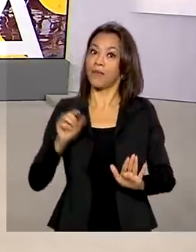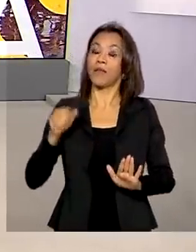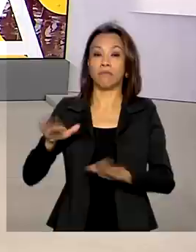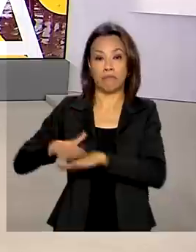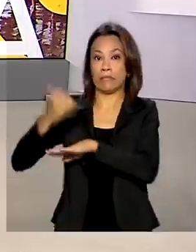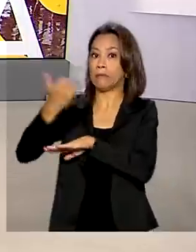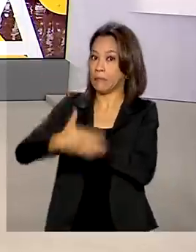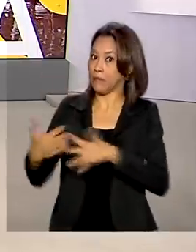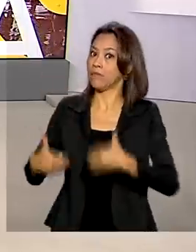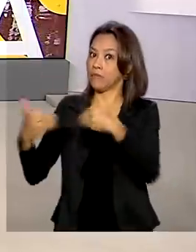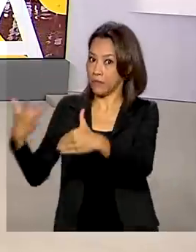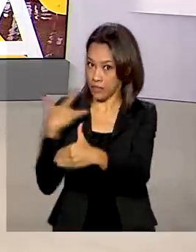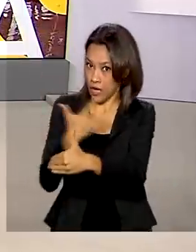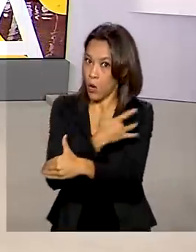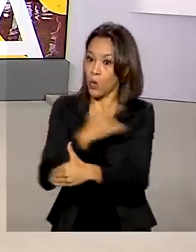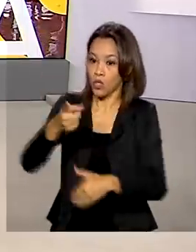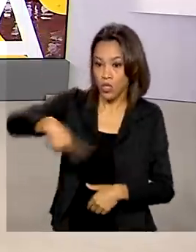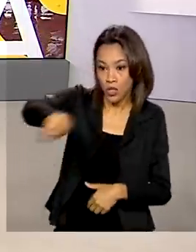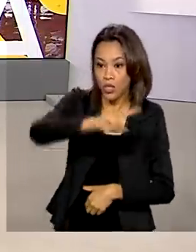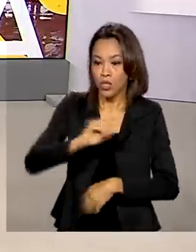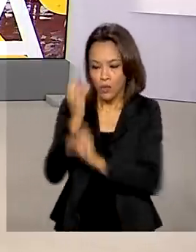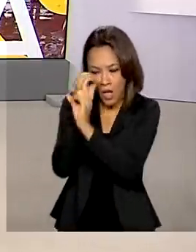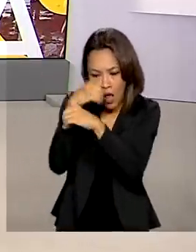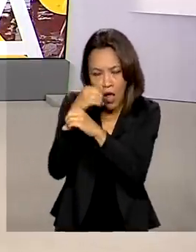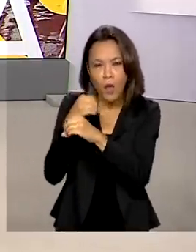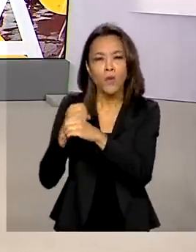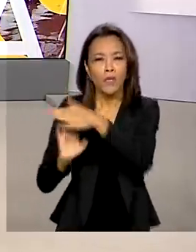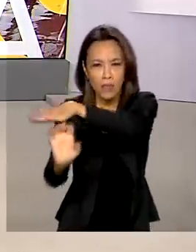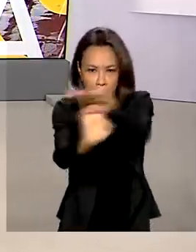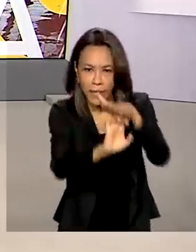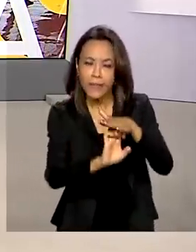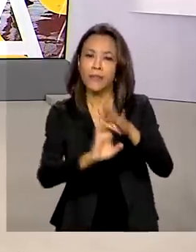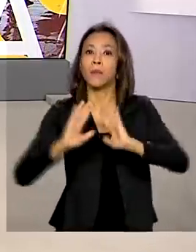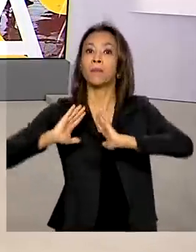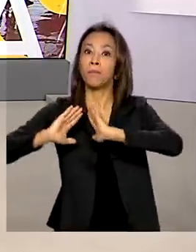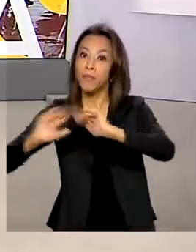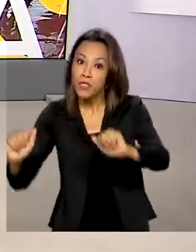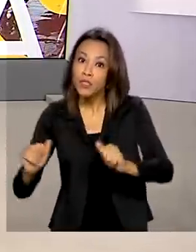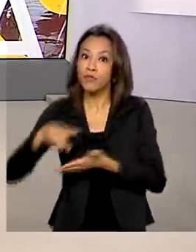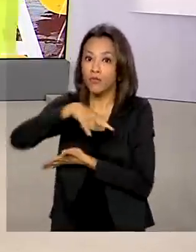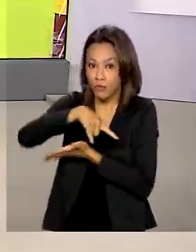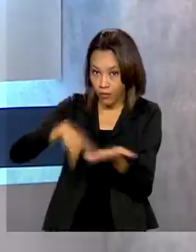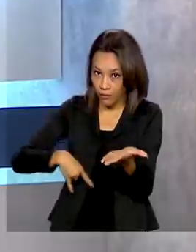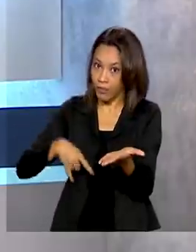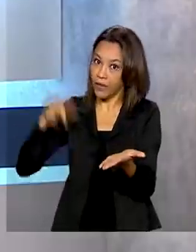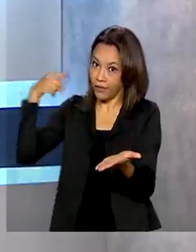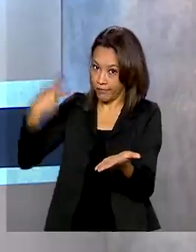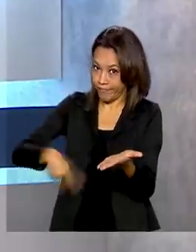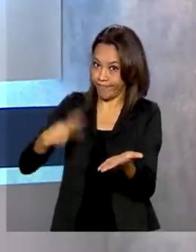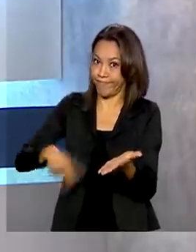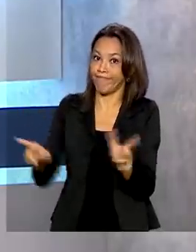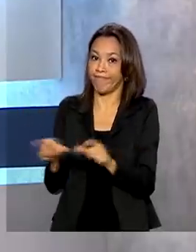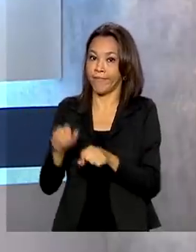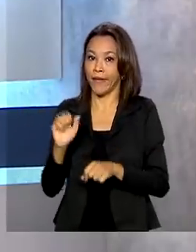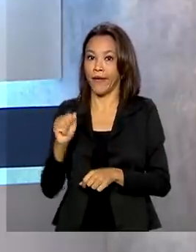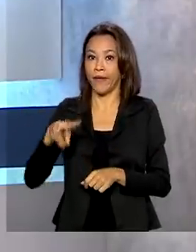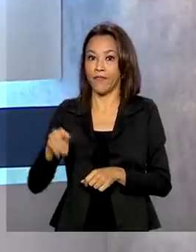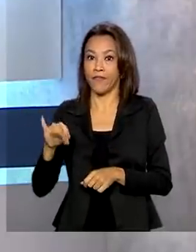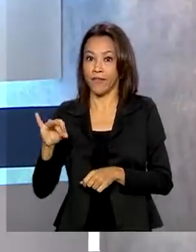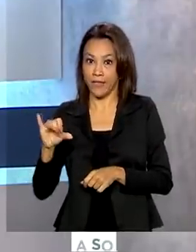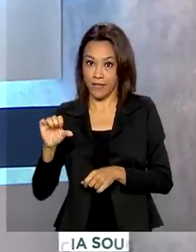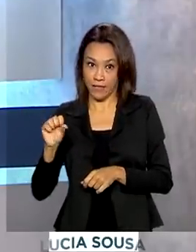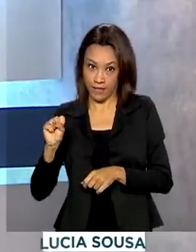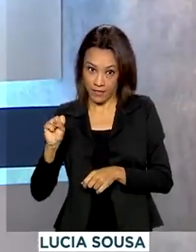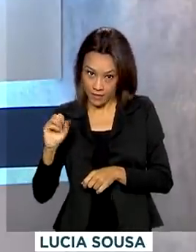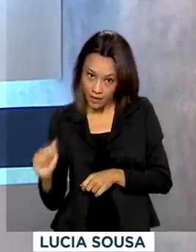Saúde, é preciso que os laboratórios entrem com pedido de registro junto à Anvisa. Até agora, foram destinados